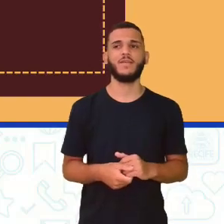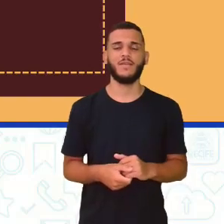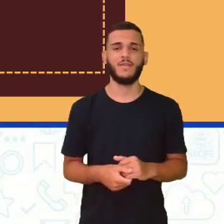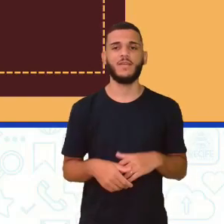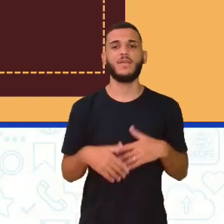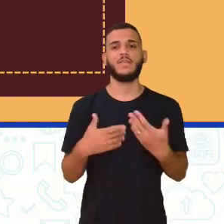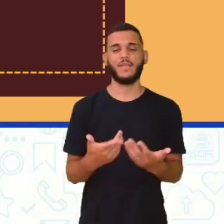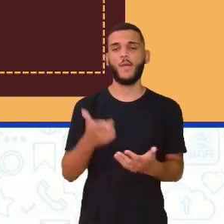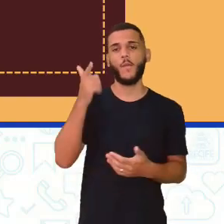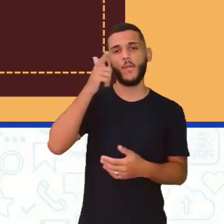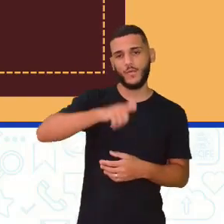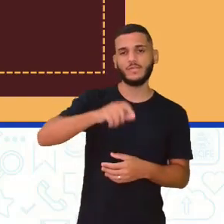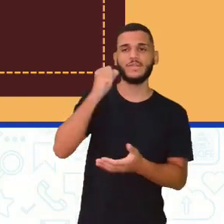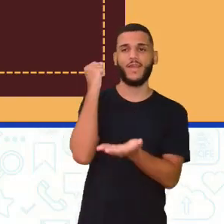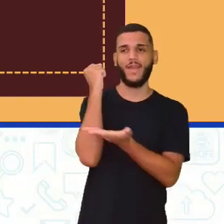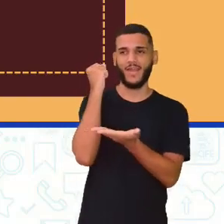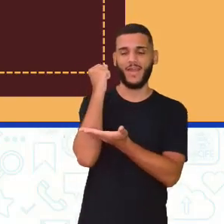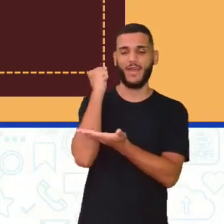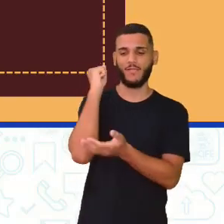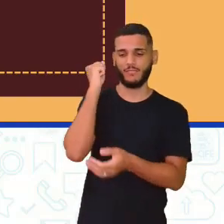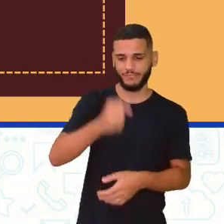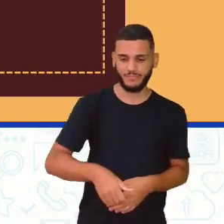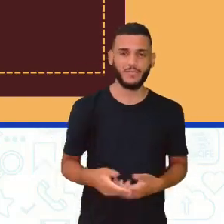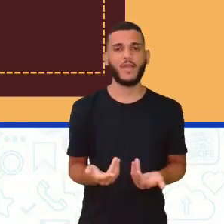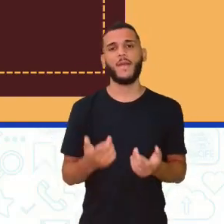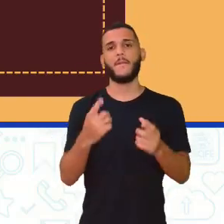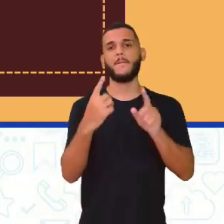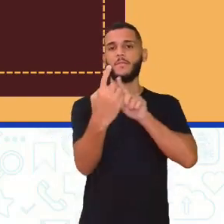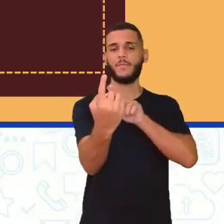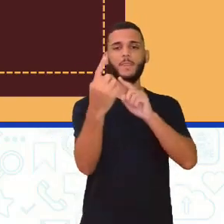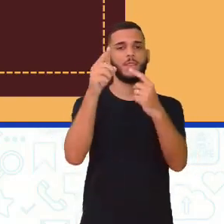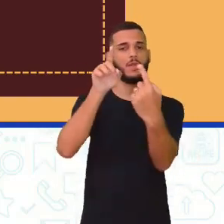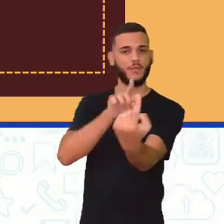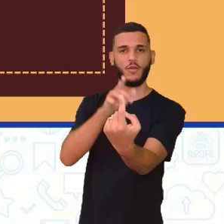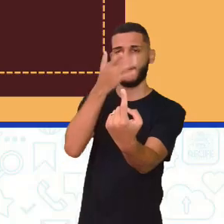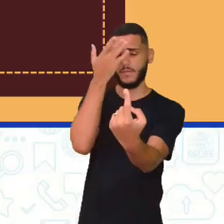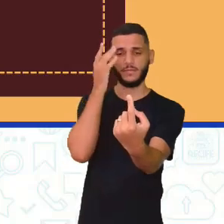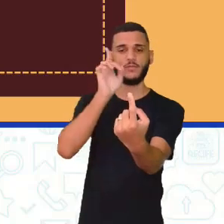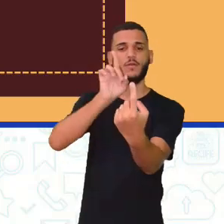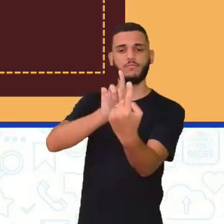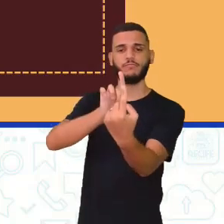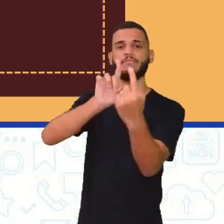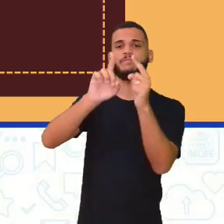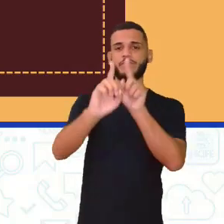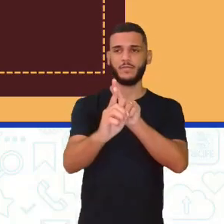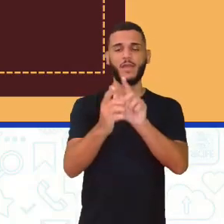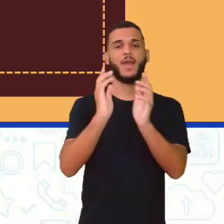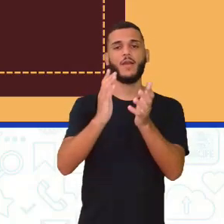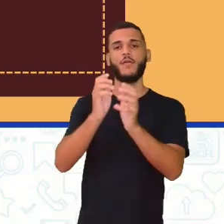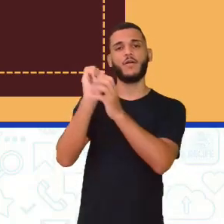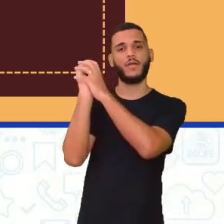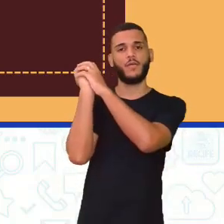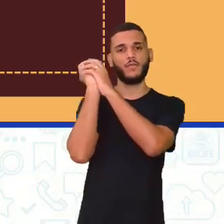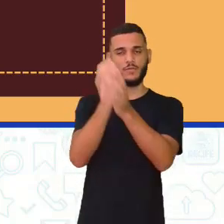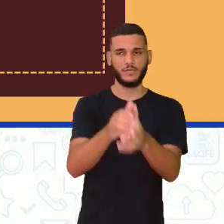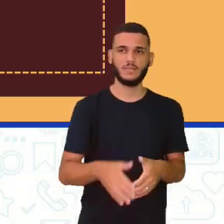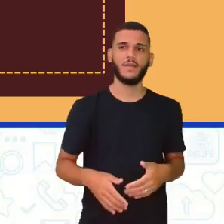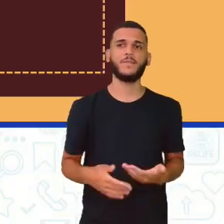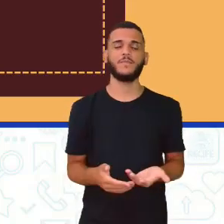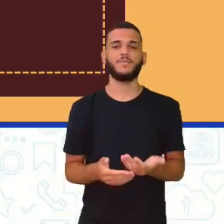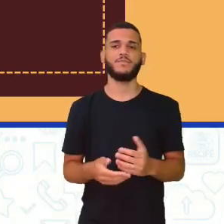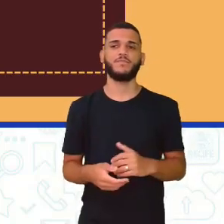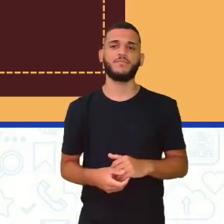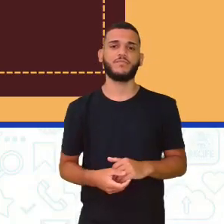E aí, acertou a garrafa, troca quem está rebatendo, vai lançar, né? E quem estava lançando vai